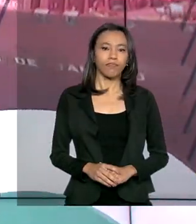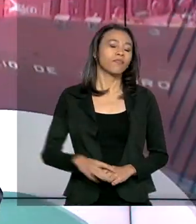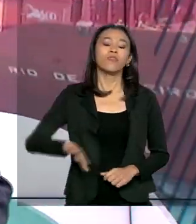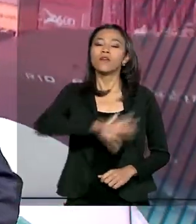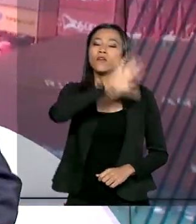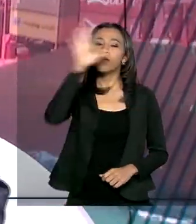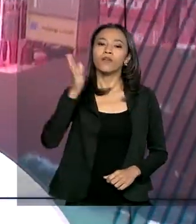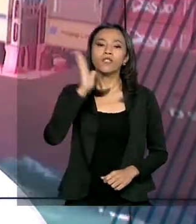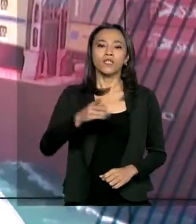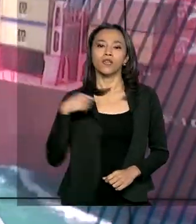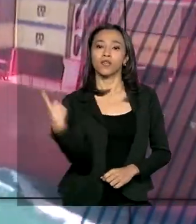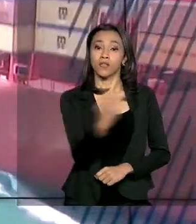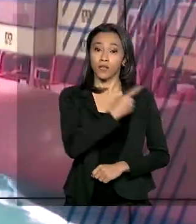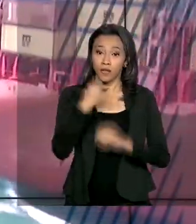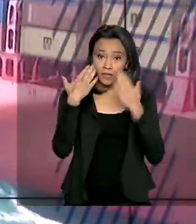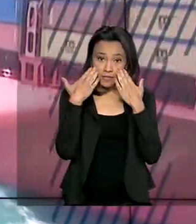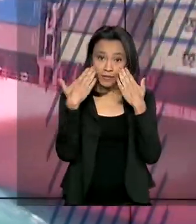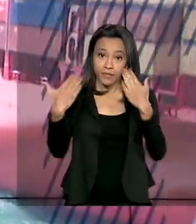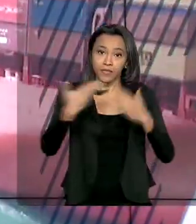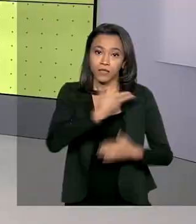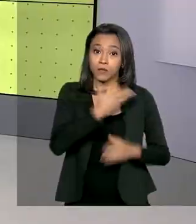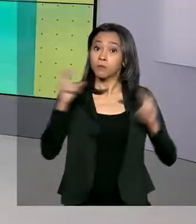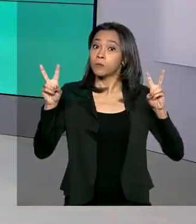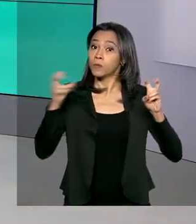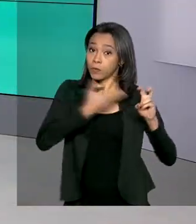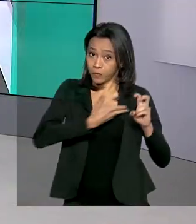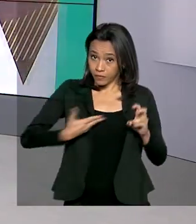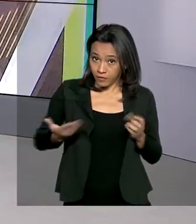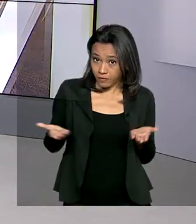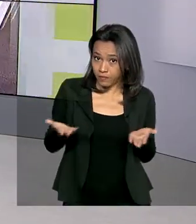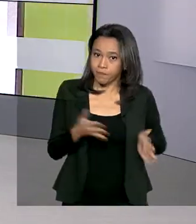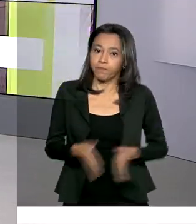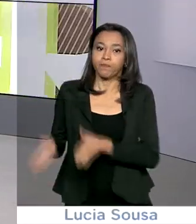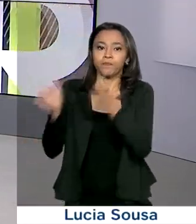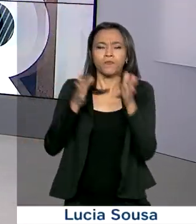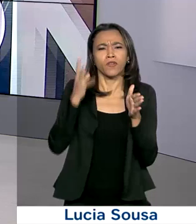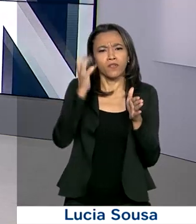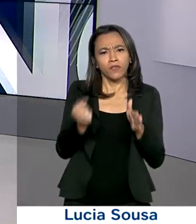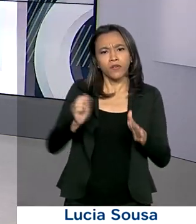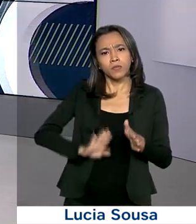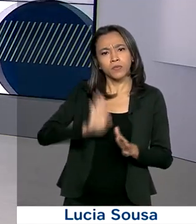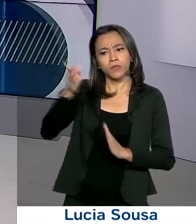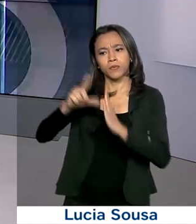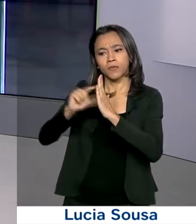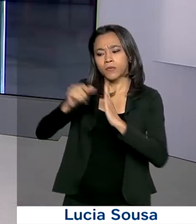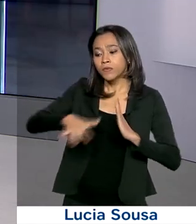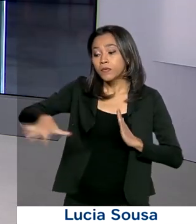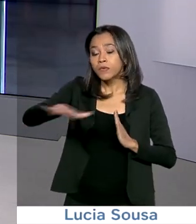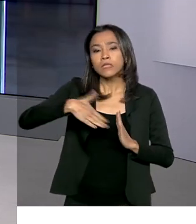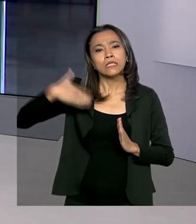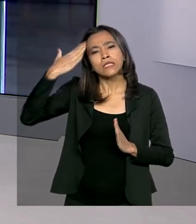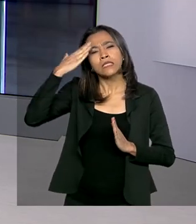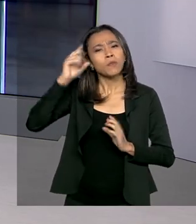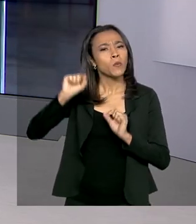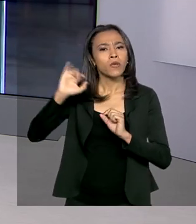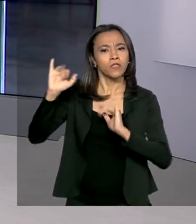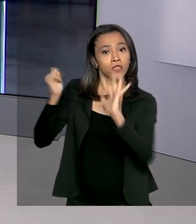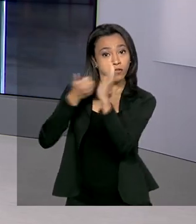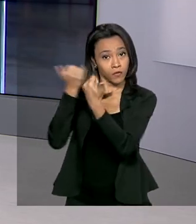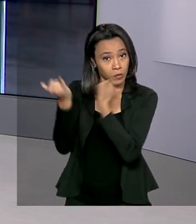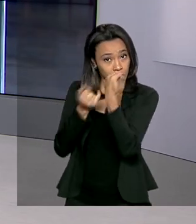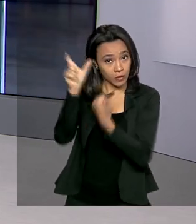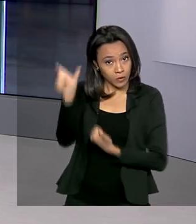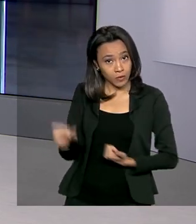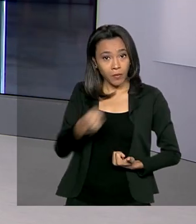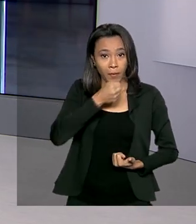Olá, já estamos no ar com o governo agora e nós vamos direto ao Palácio do Planalto saber as informações de lá com a repórter